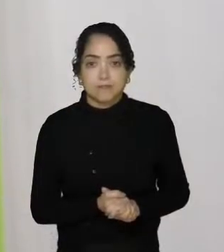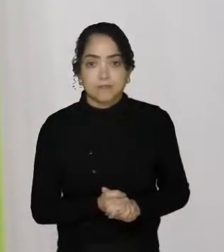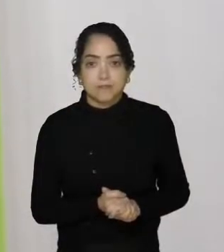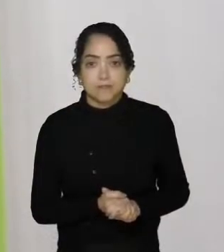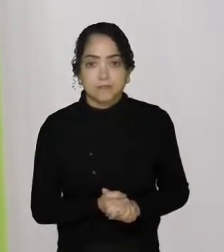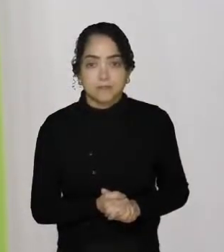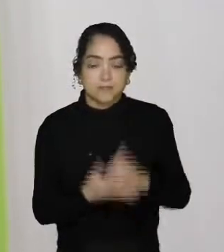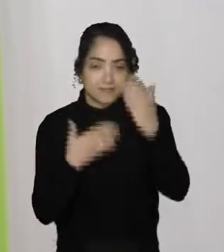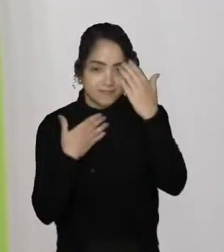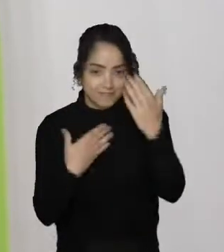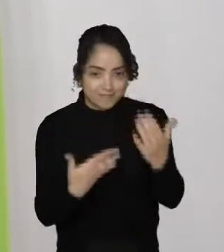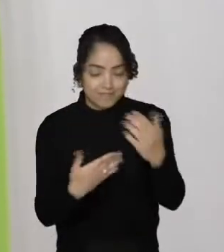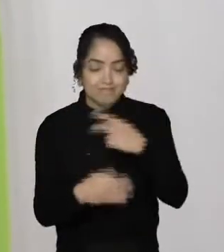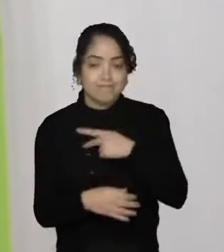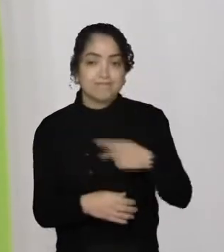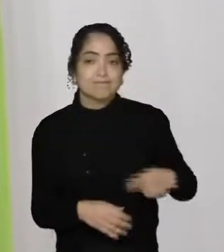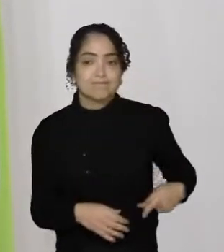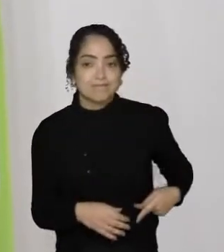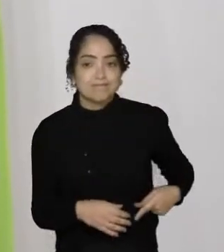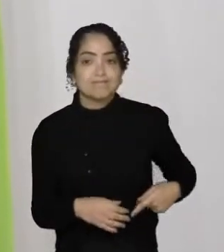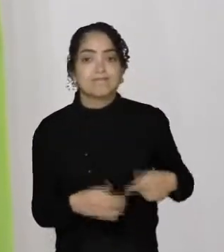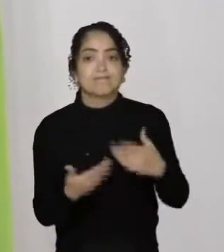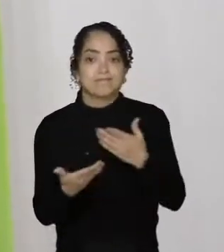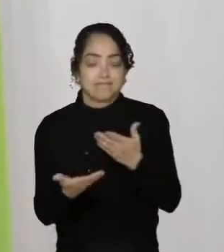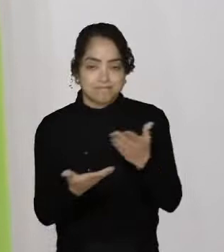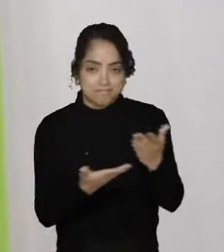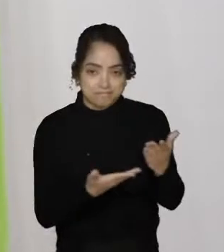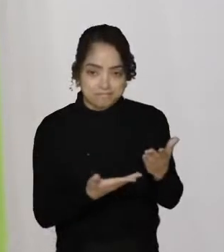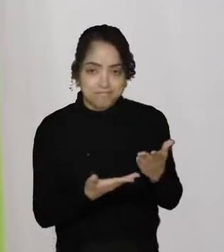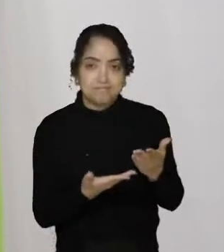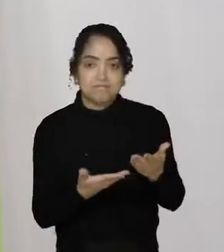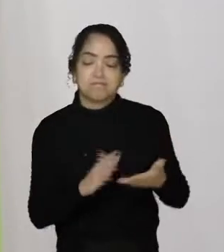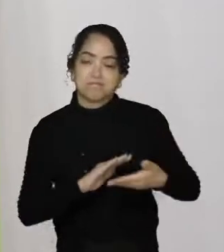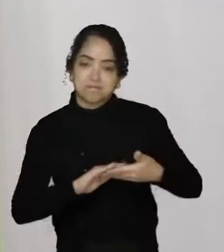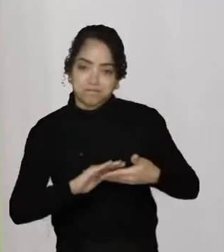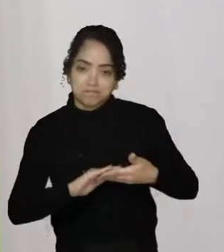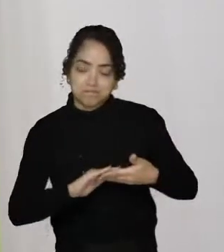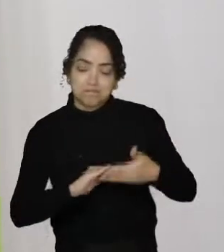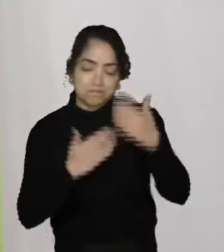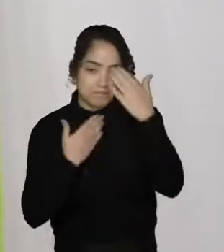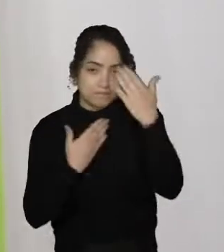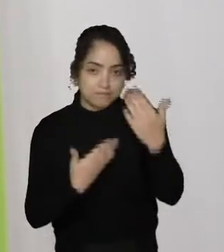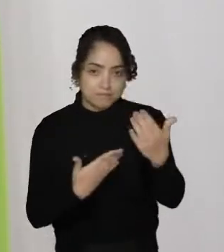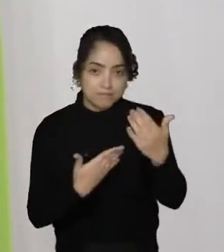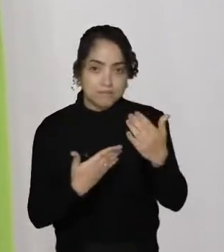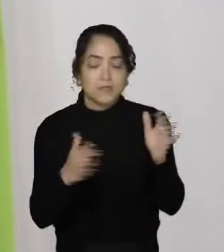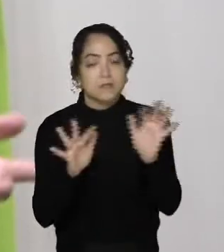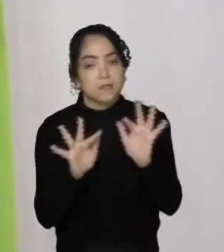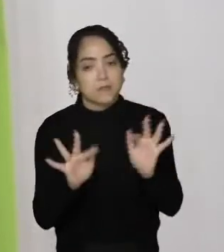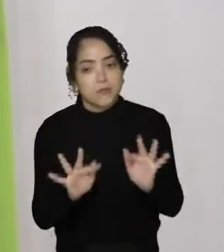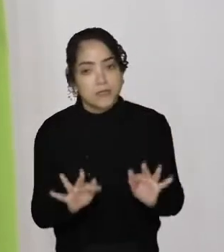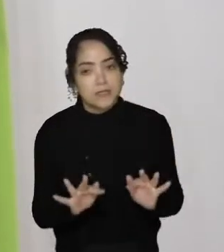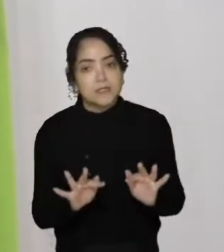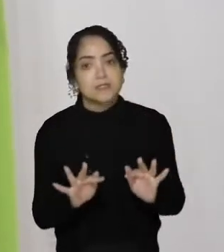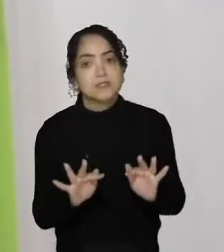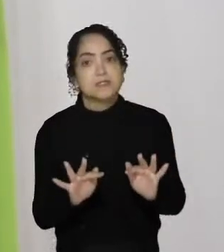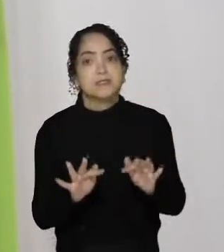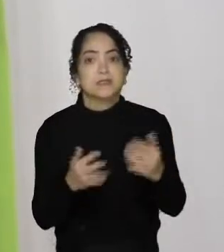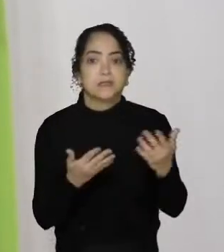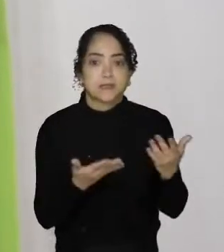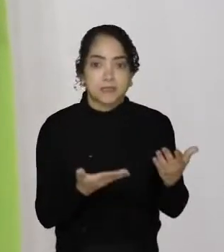Obrigado, presidente. Obrigado pelas felicitações. A gente está meio feliz. Feliz com